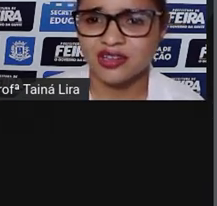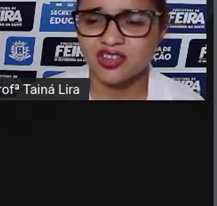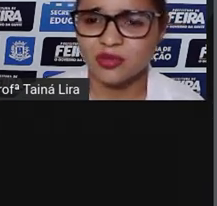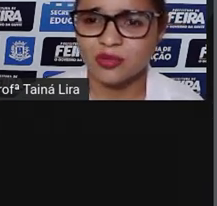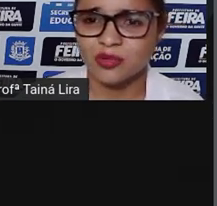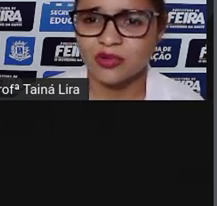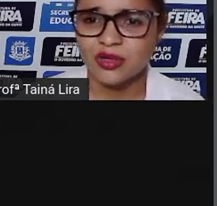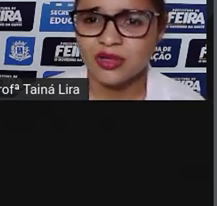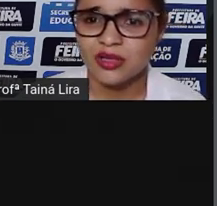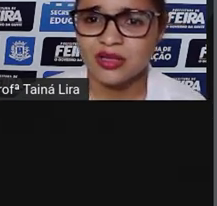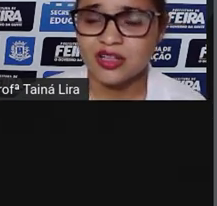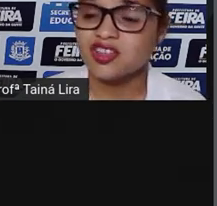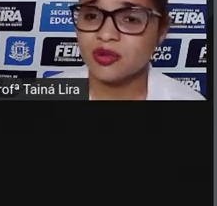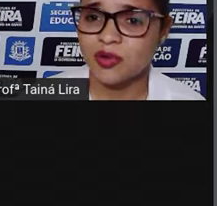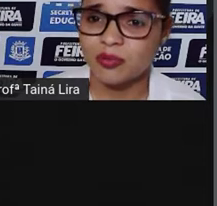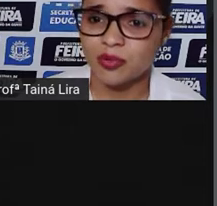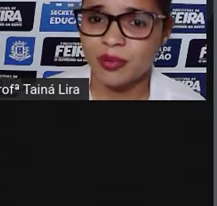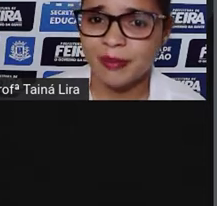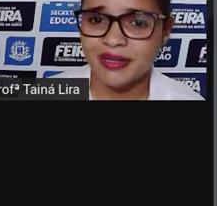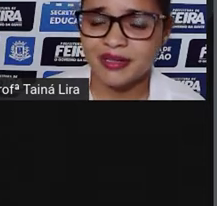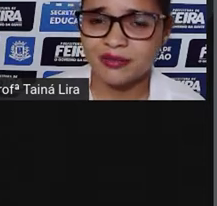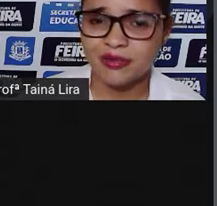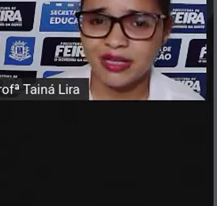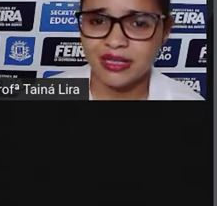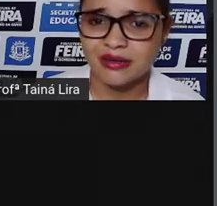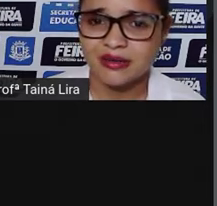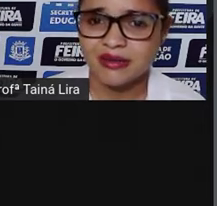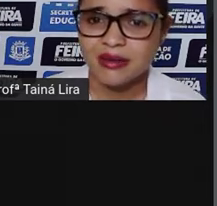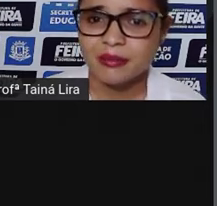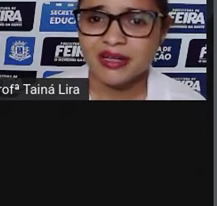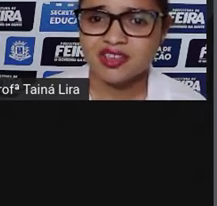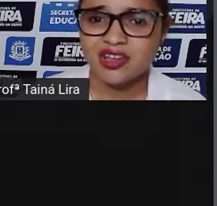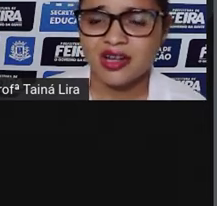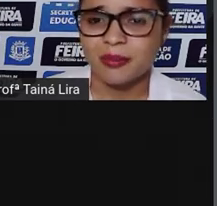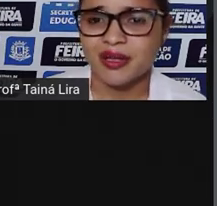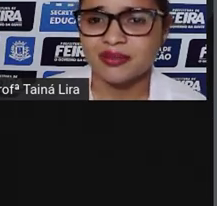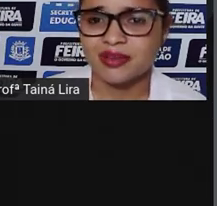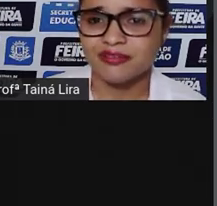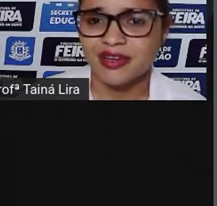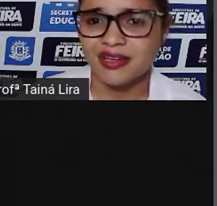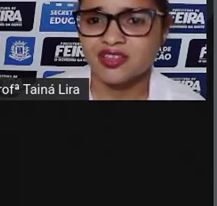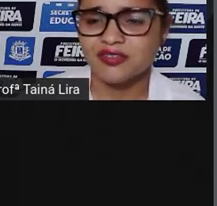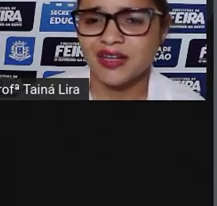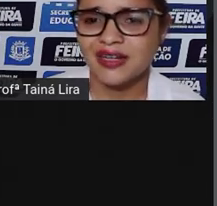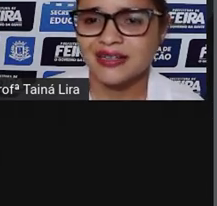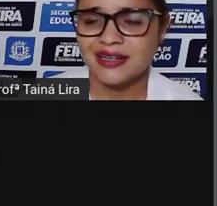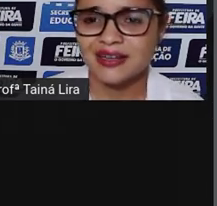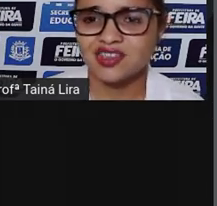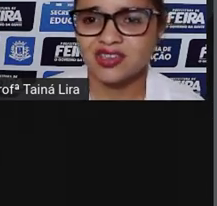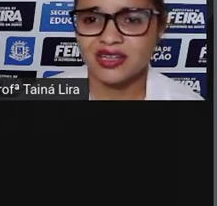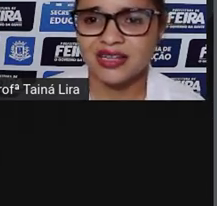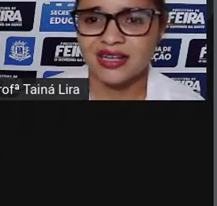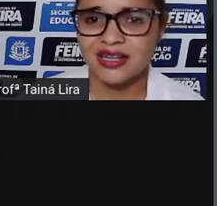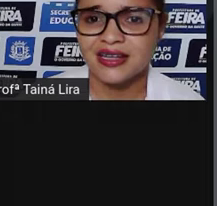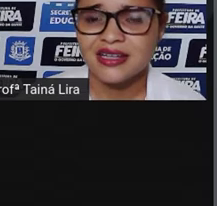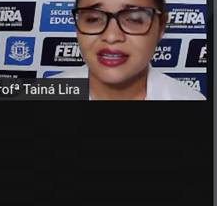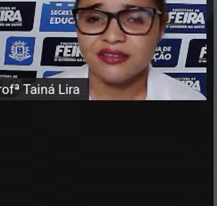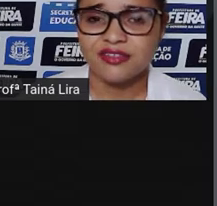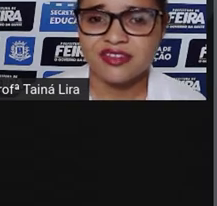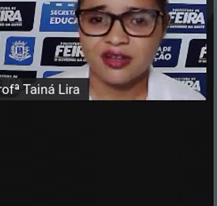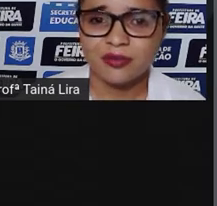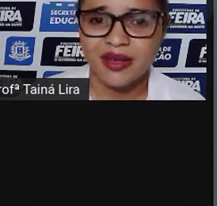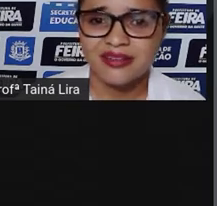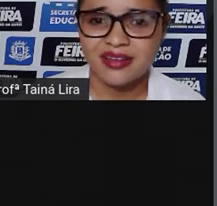o tigre que chamou e chamou Bubba para ir com ele. Para chegar perto da fera, tiveram a ideia de enganá-la